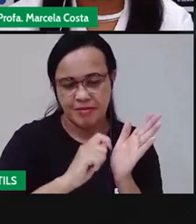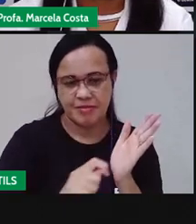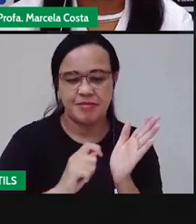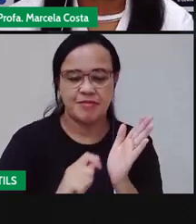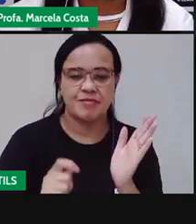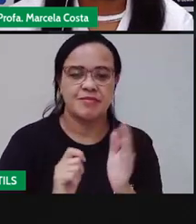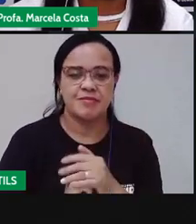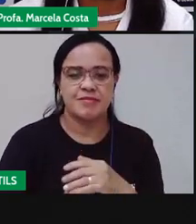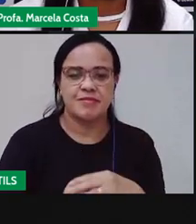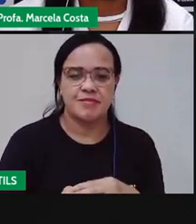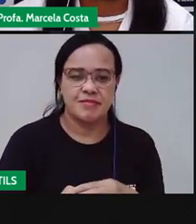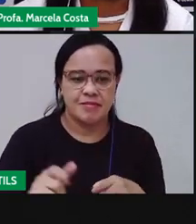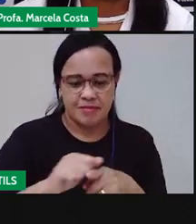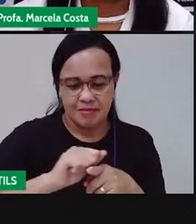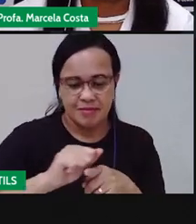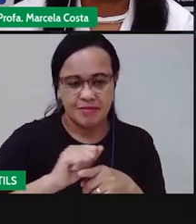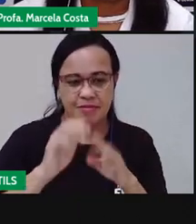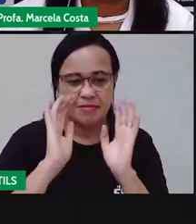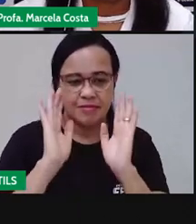Pronto.